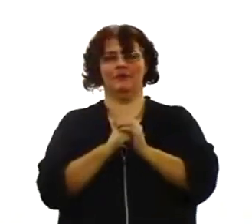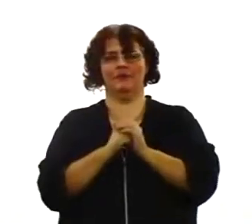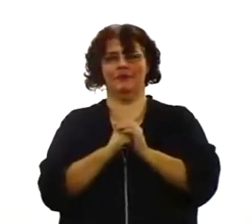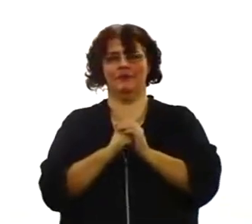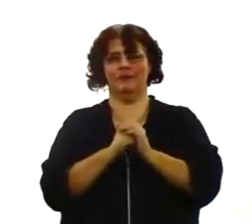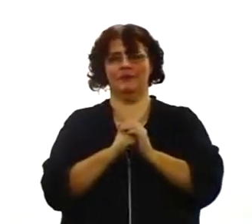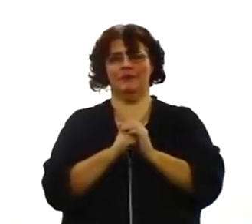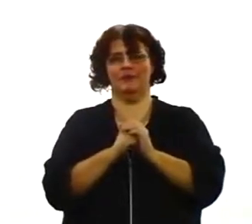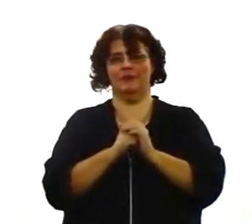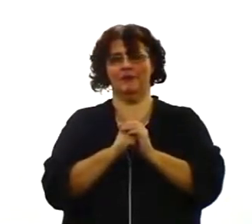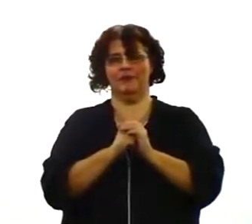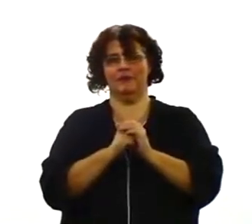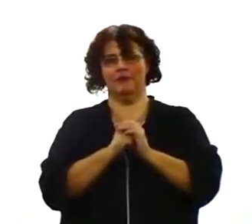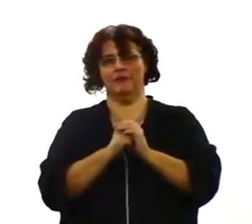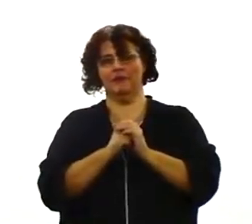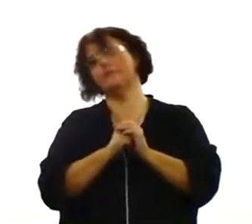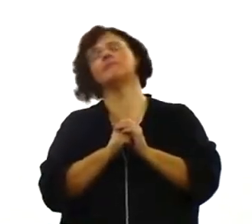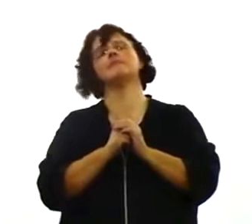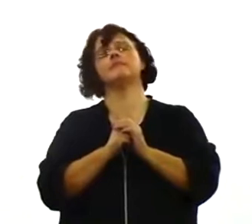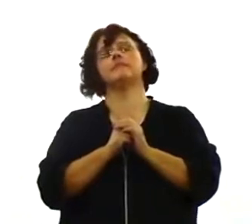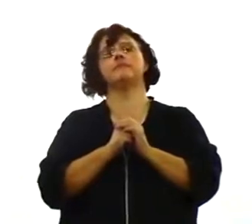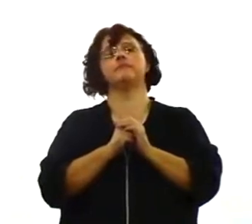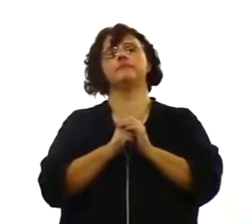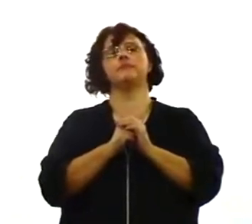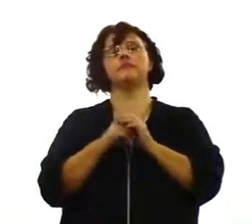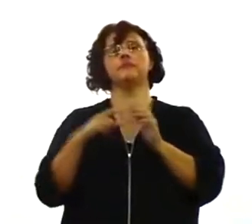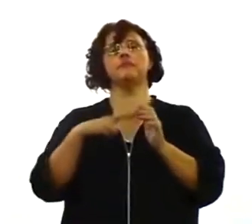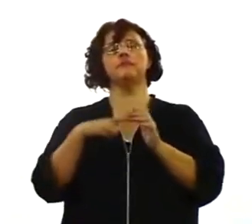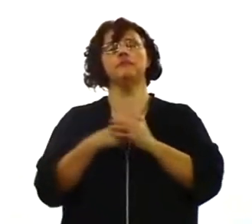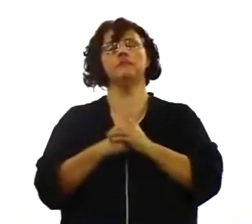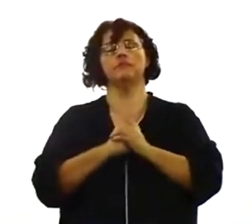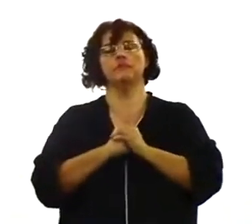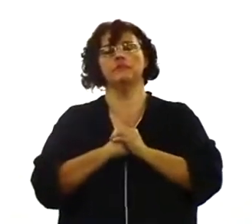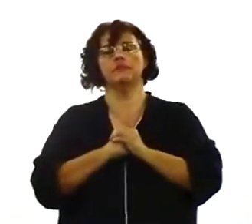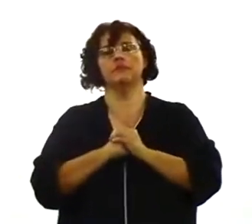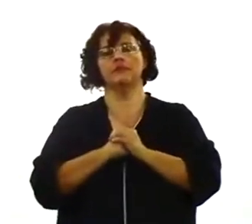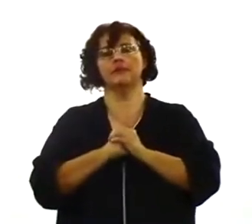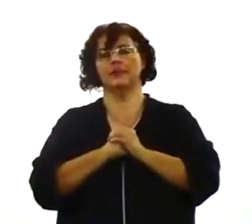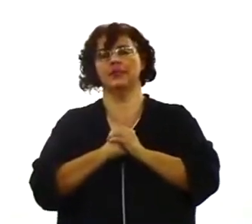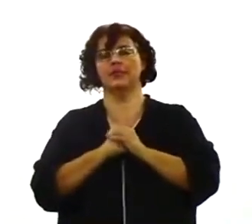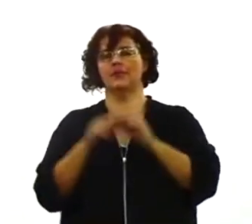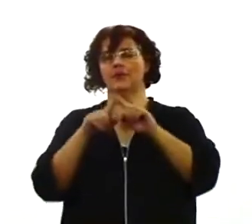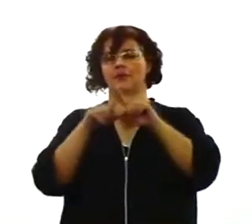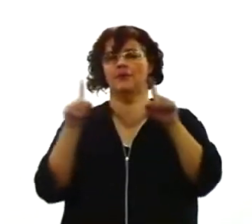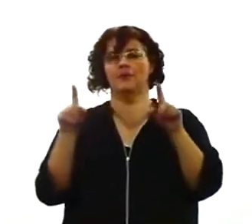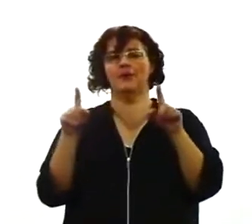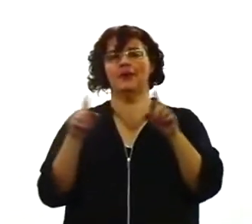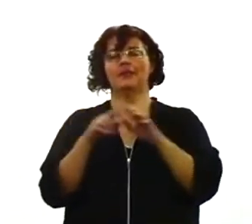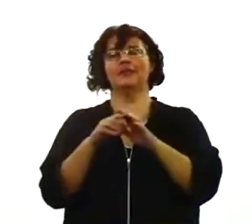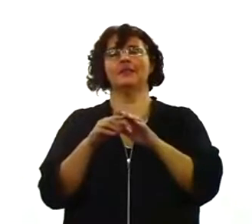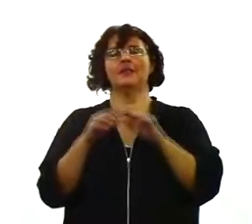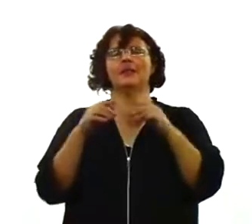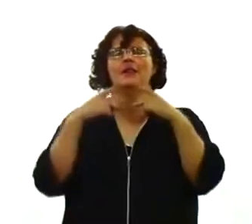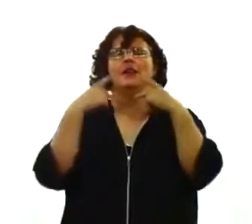Eu não vou ler o texto, porque é longo, tá? Em Levíticos capítulo 23. Mas lá é dito